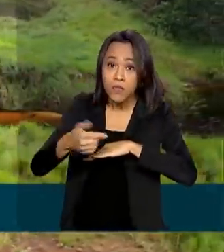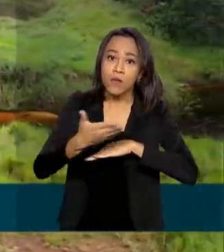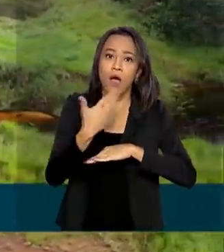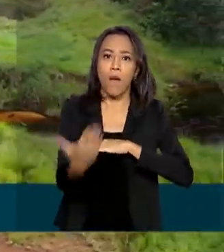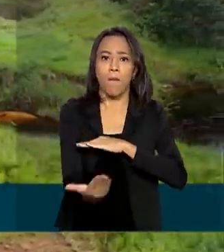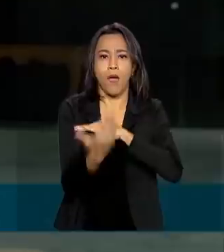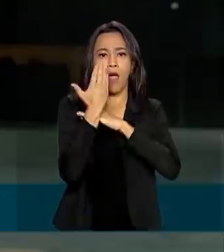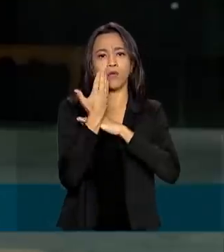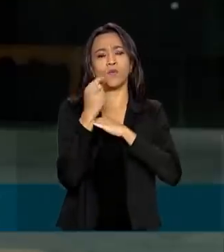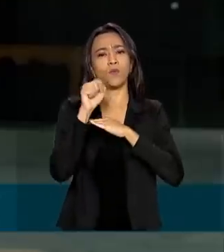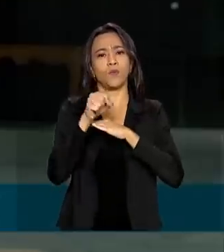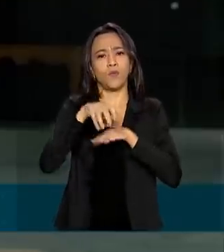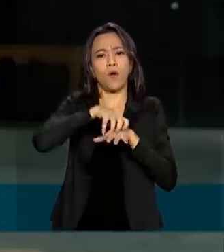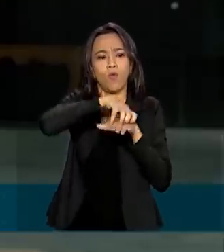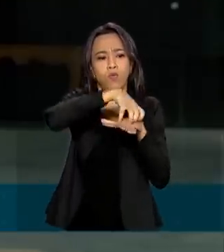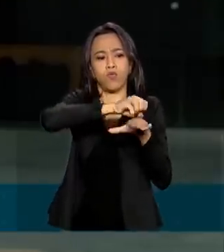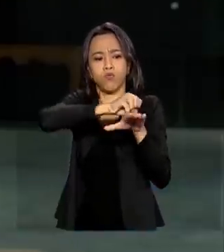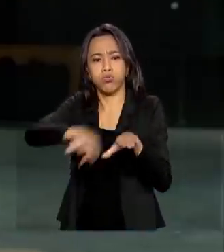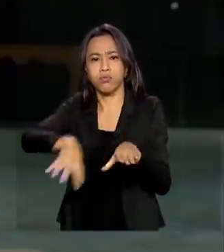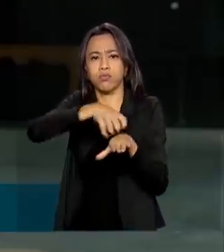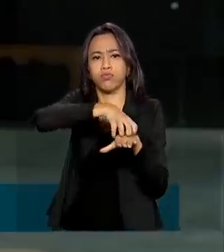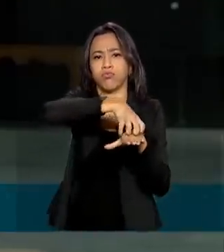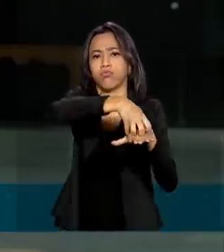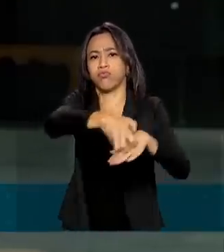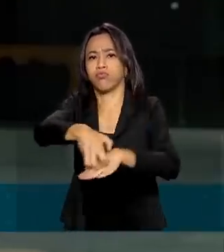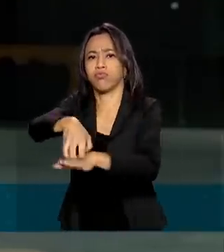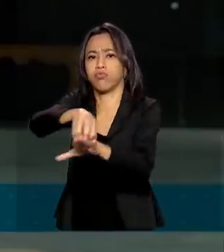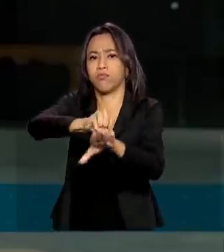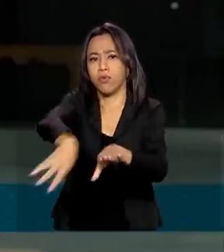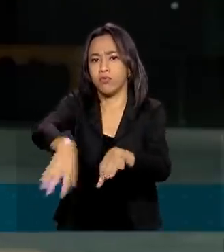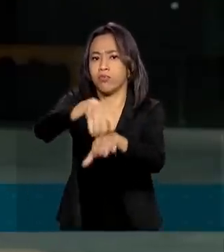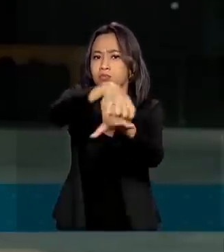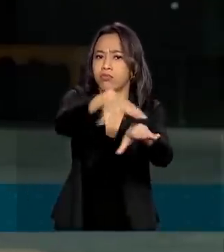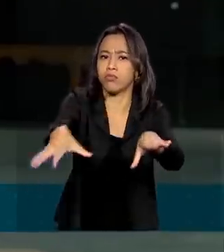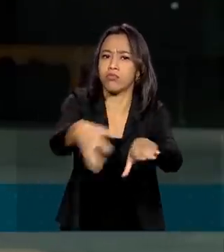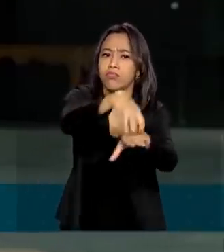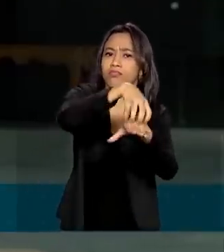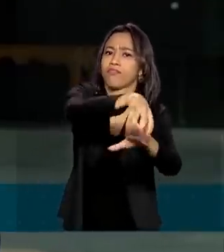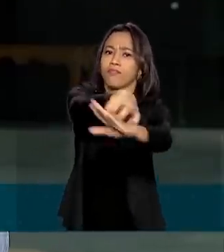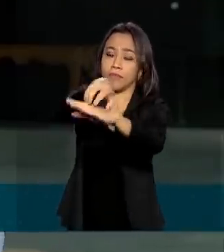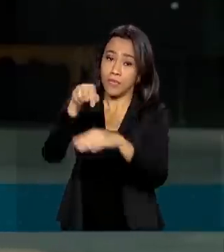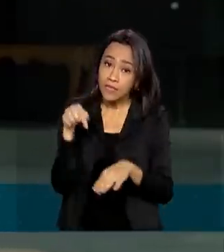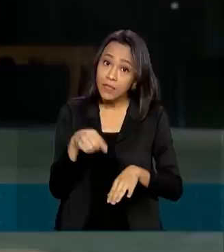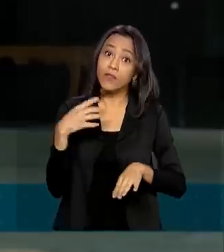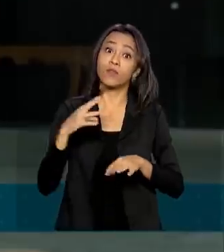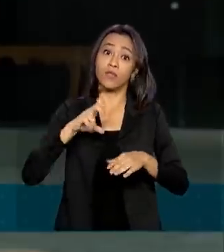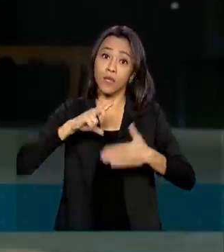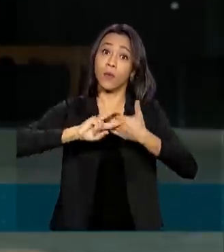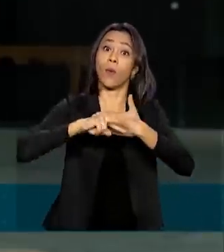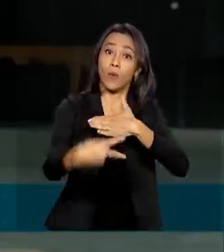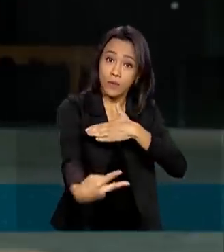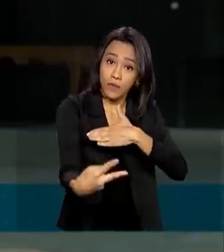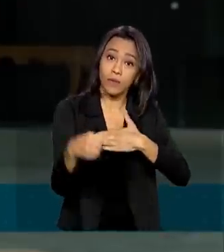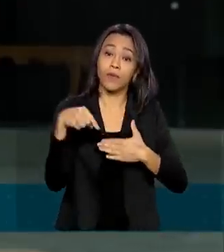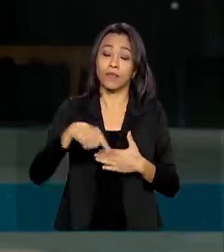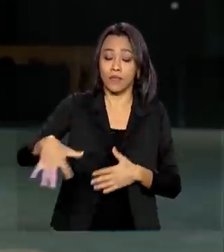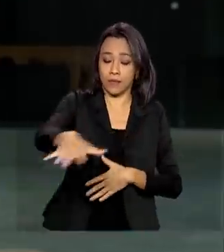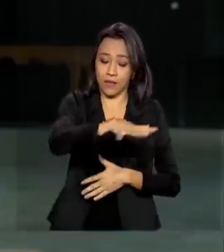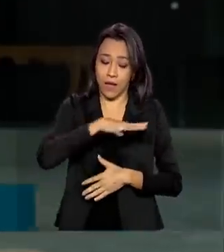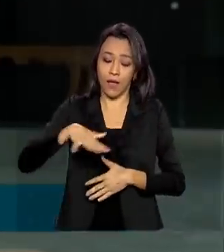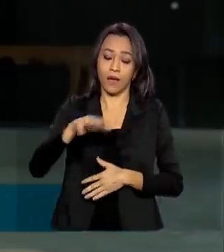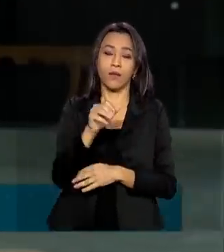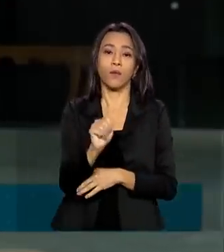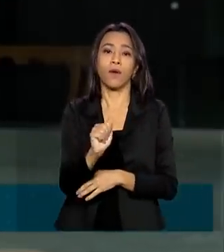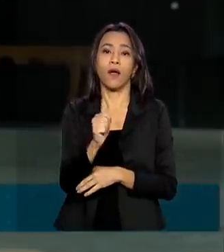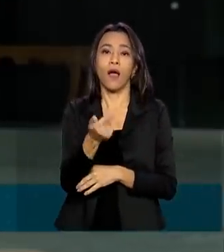produção nacional. Esse tipo de investimento tem impacto direto nas exportações, em especial para o agronegócio, que é